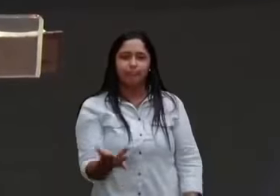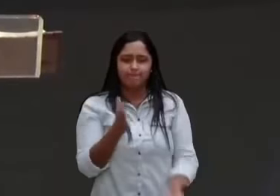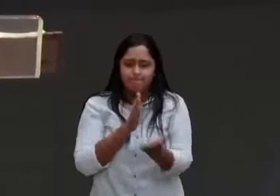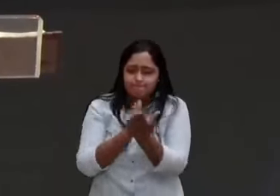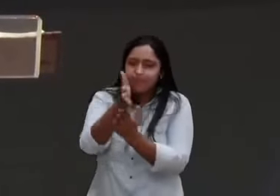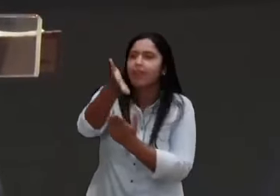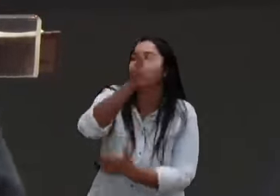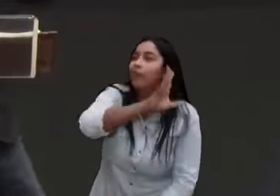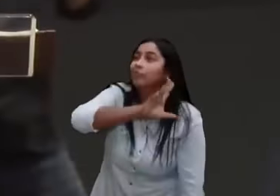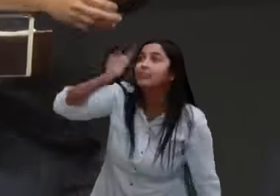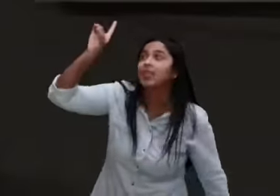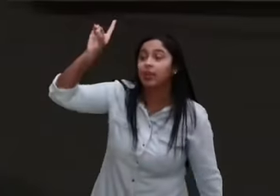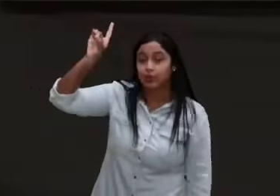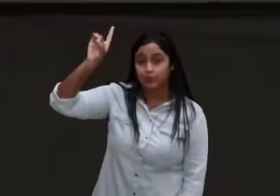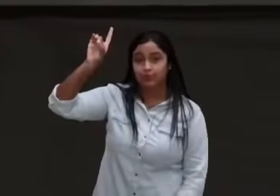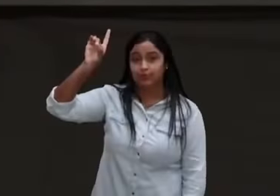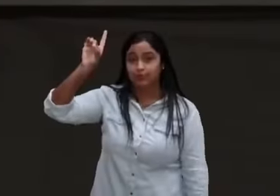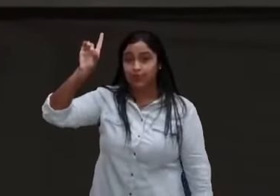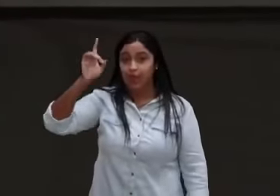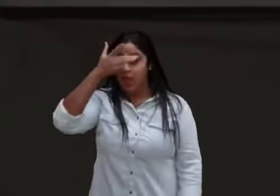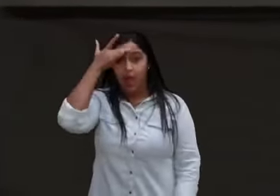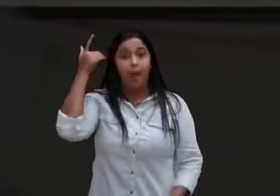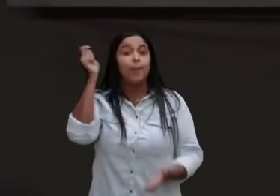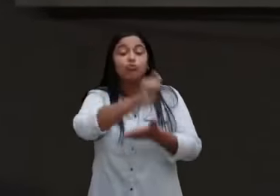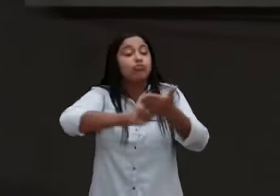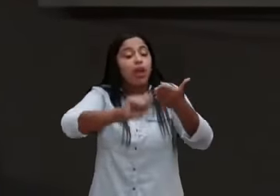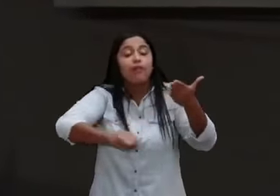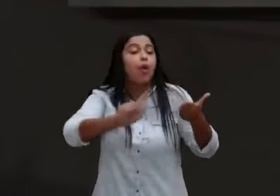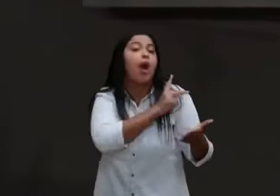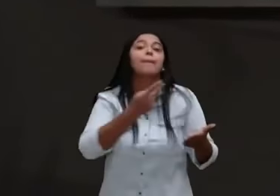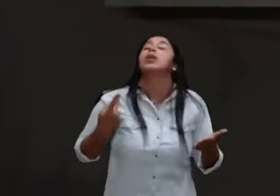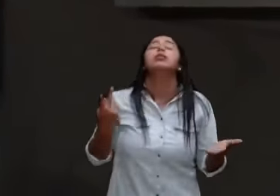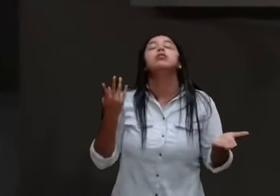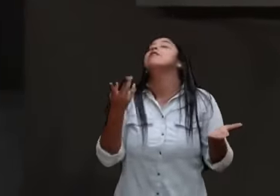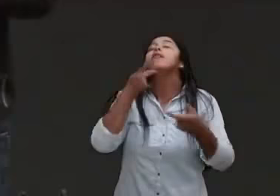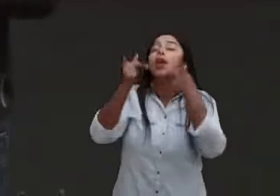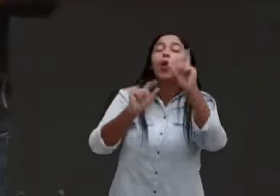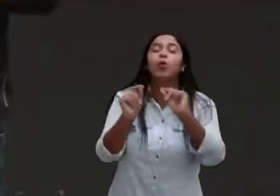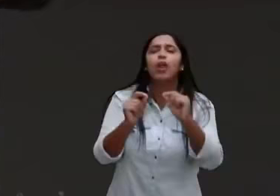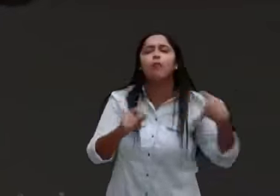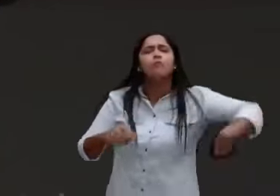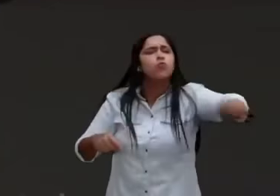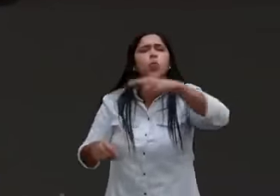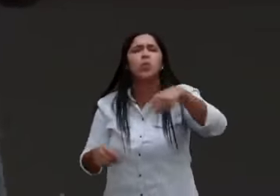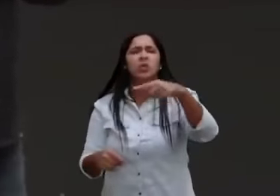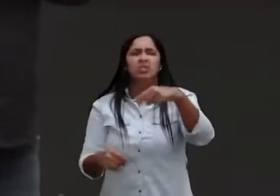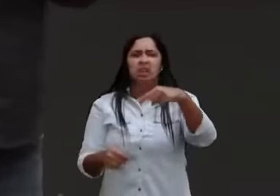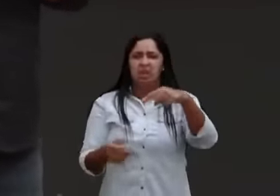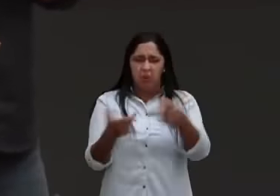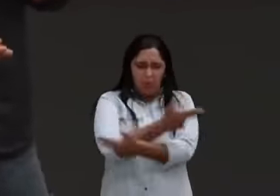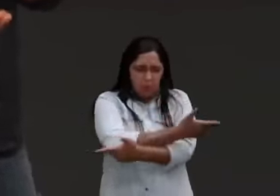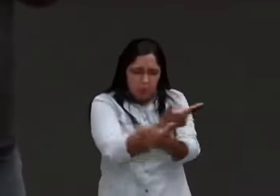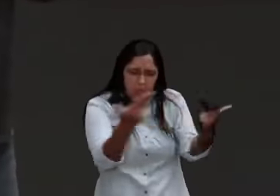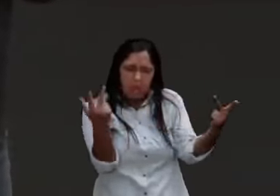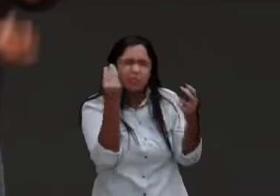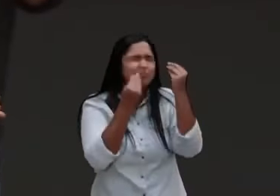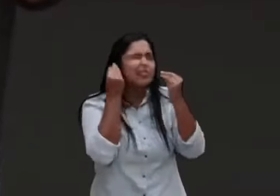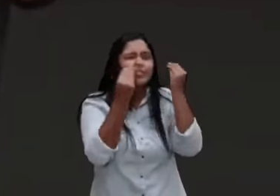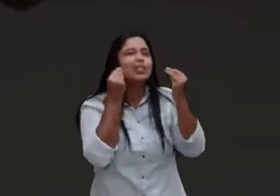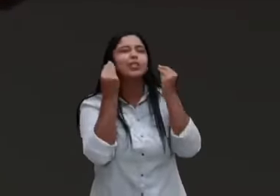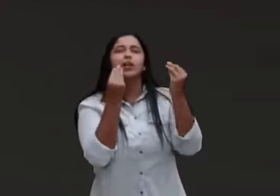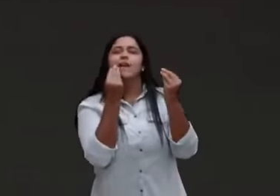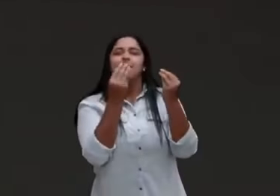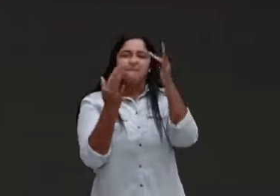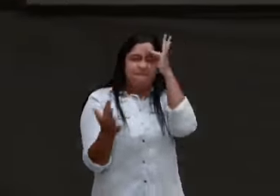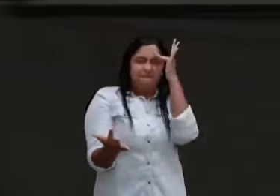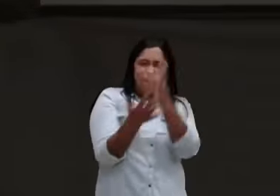o autor dos hebreus está dizendo, ei, chega de coisa que mata a tua fé, chega de coisa que acaba, com a tua fé, atos que diluem